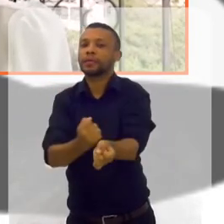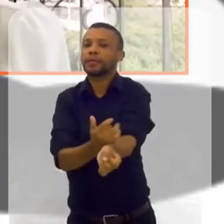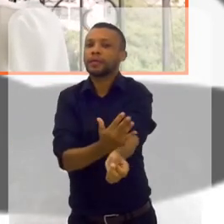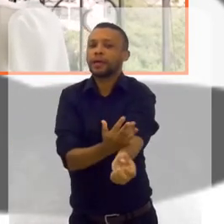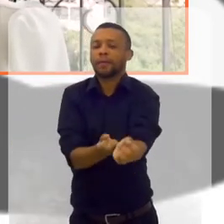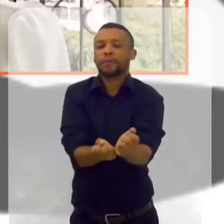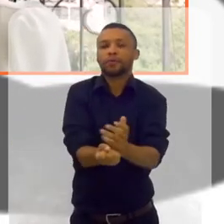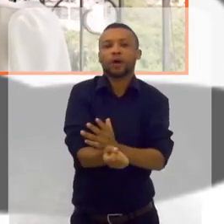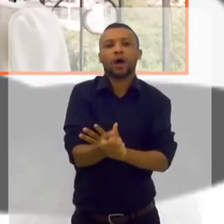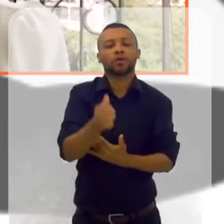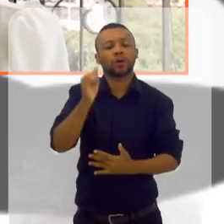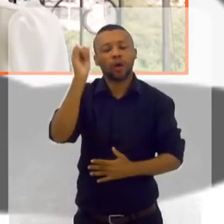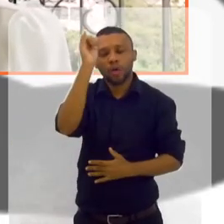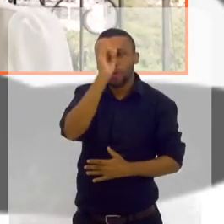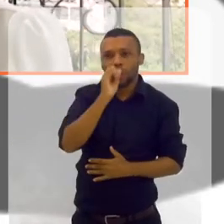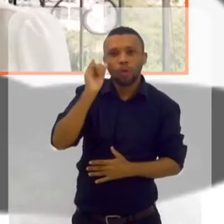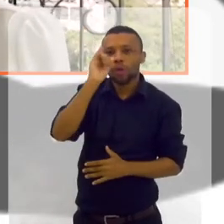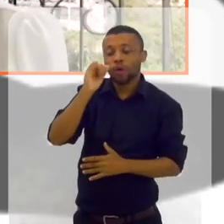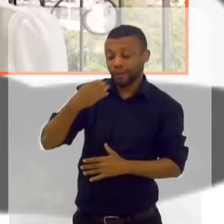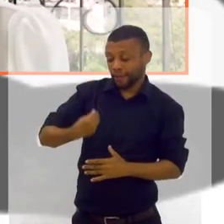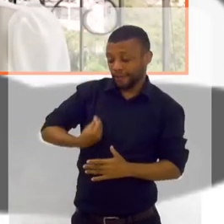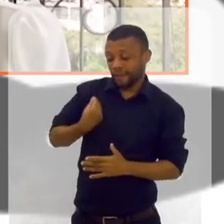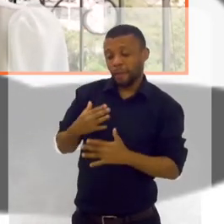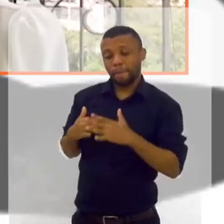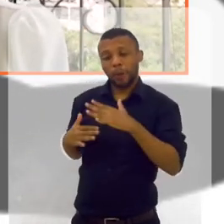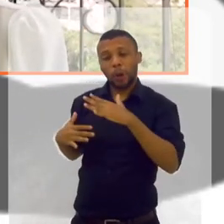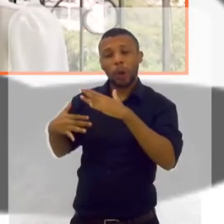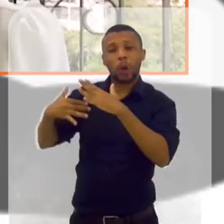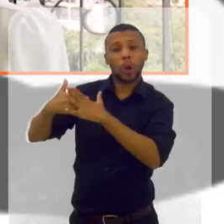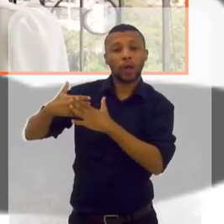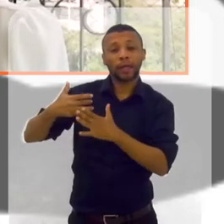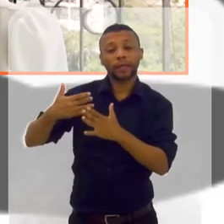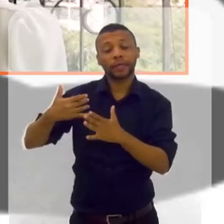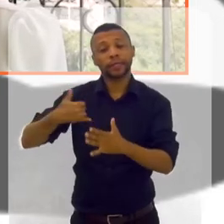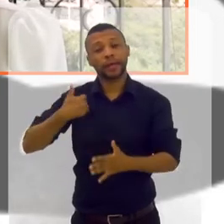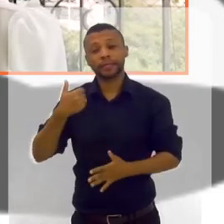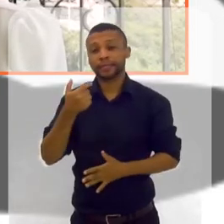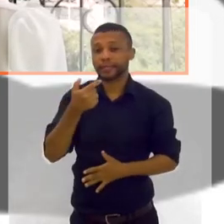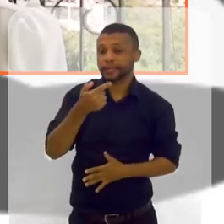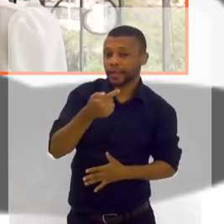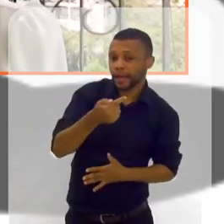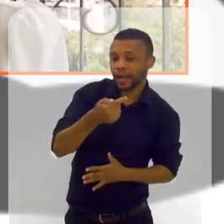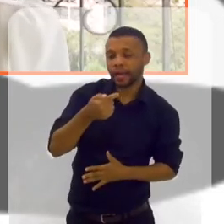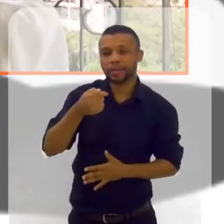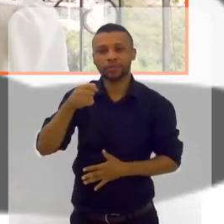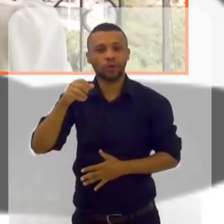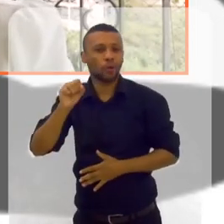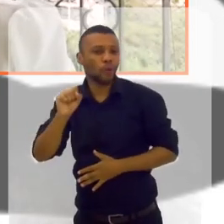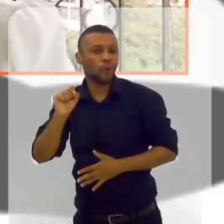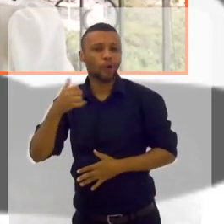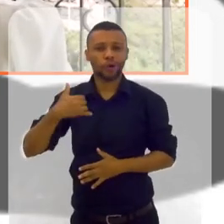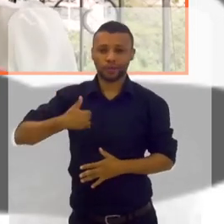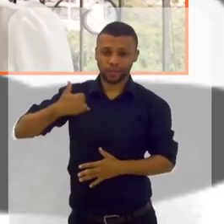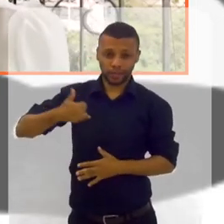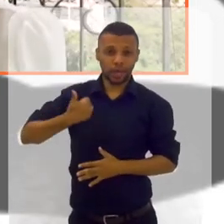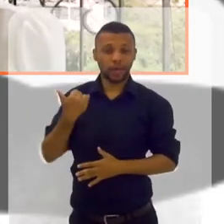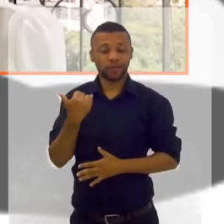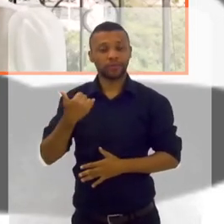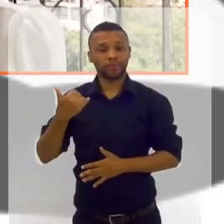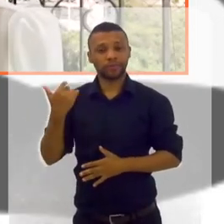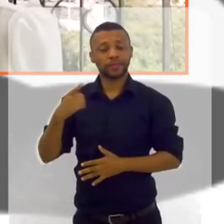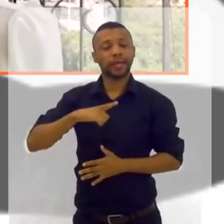memórias antigas. Então, tudo que você viveu até os seus 7, 8 anos gera algumas programações que fazem você criar a sua